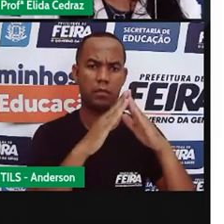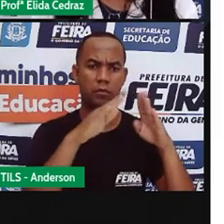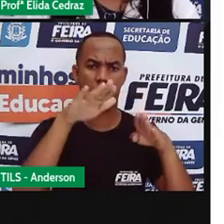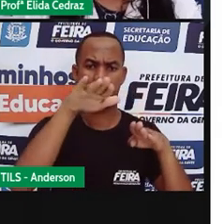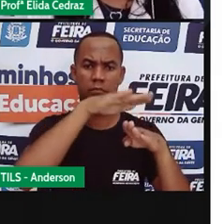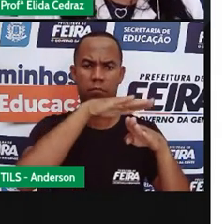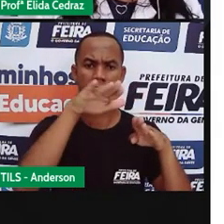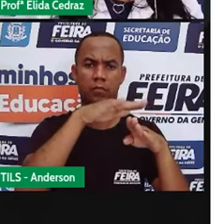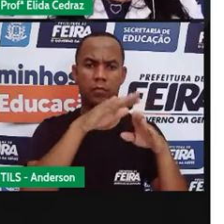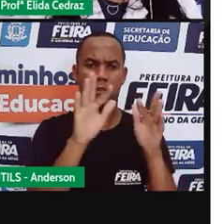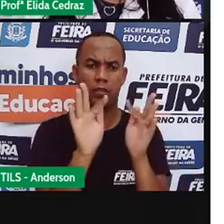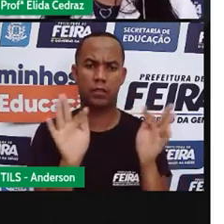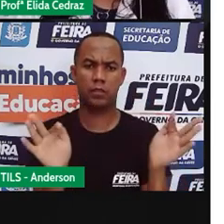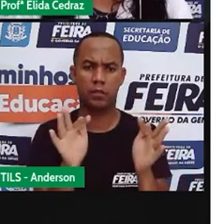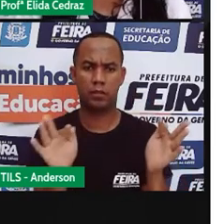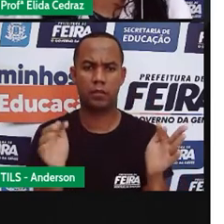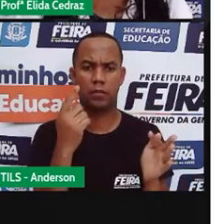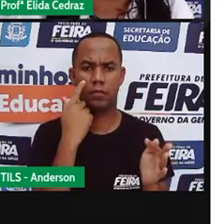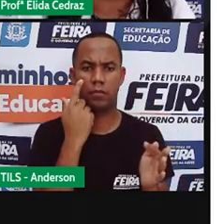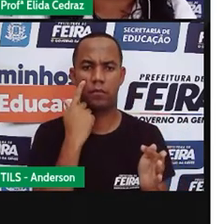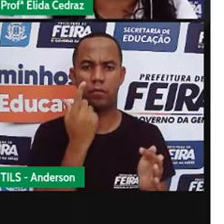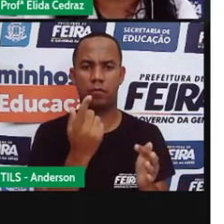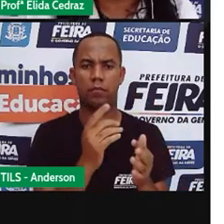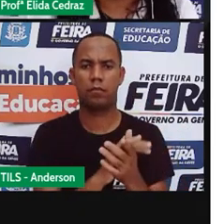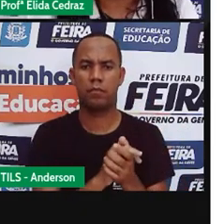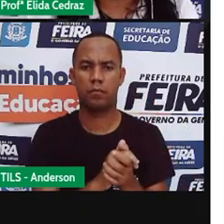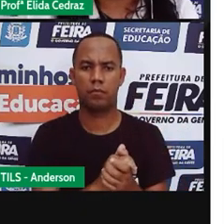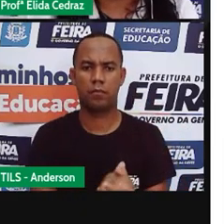palha olha só o eu trouxe para vocês